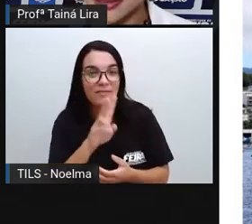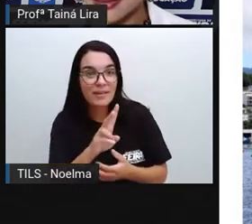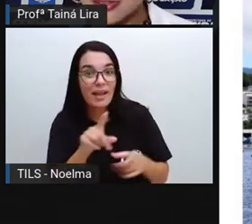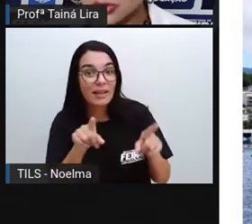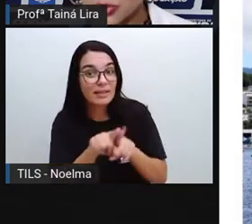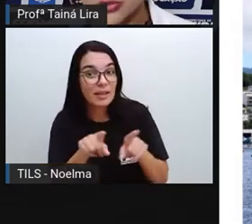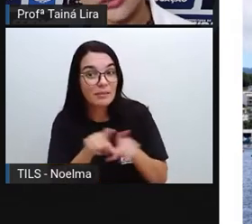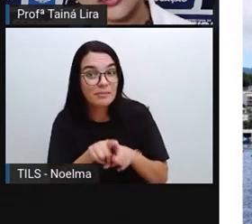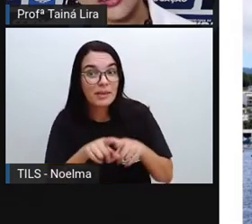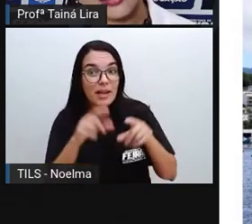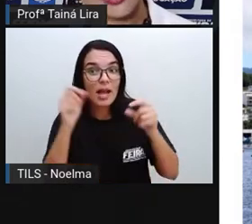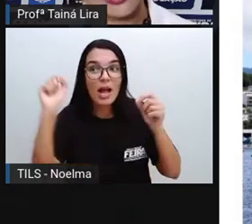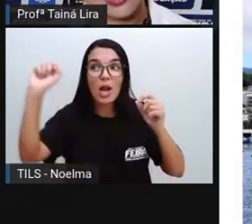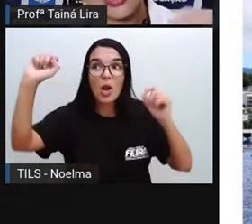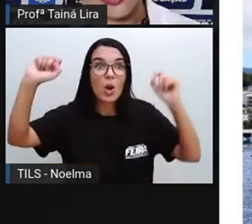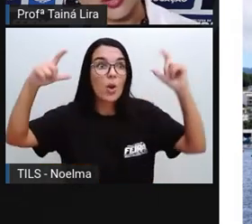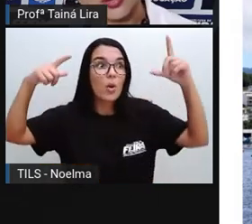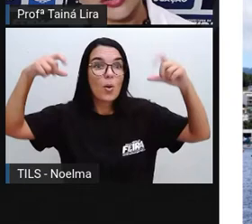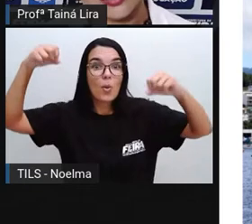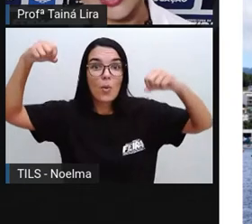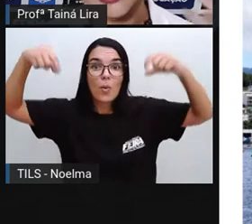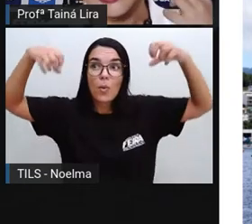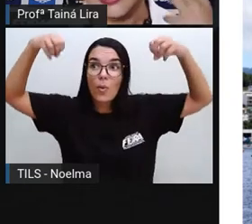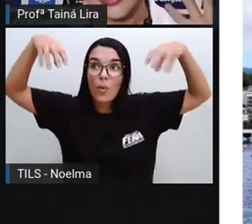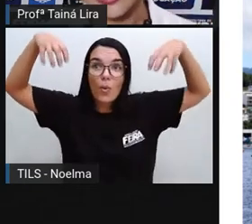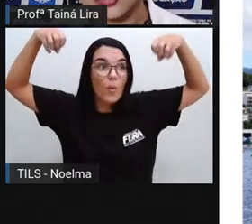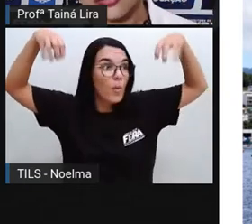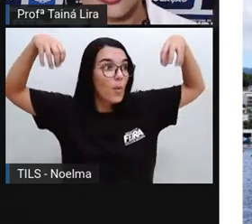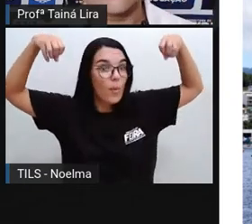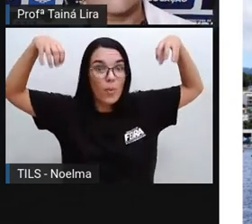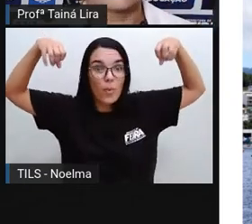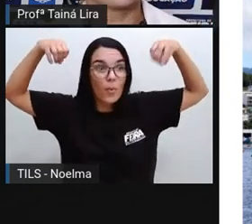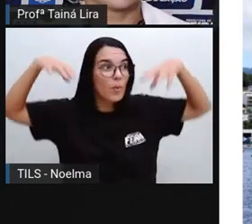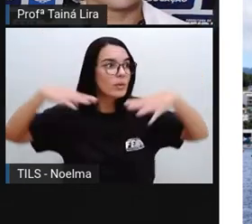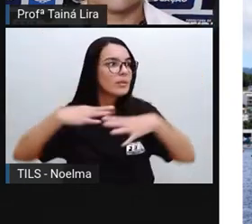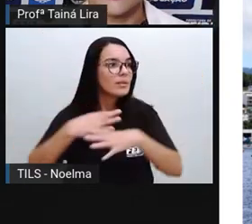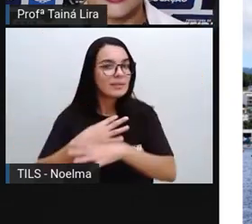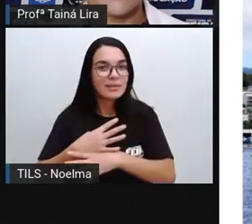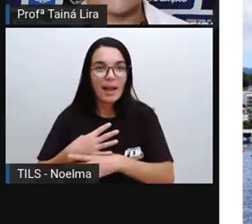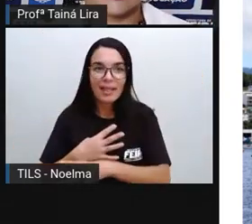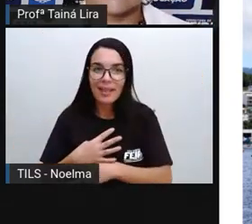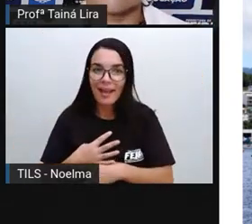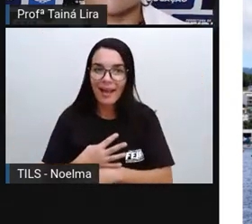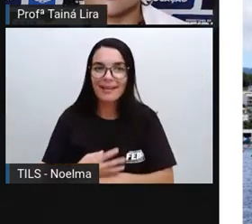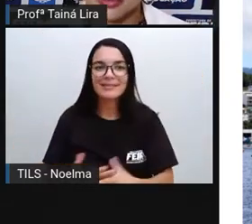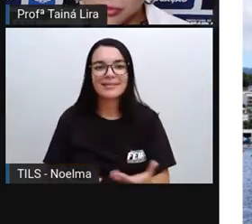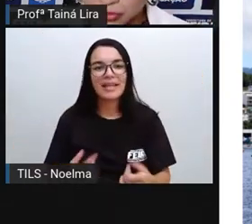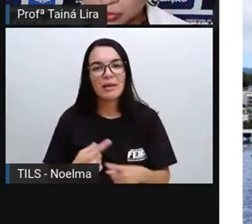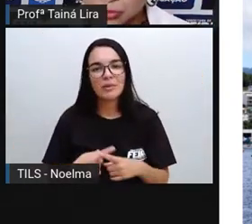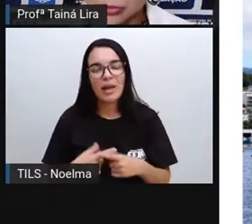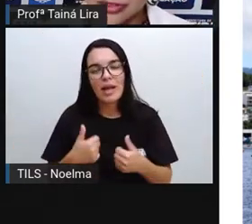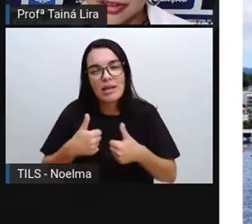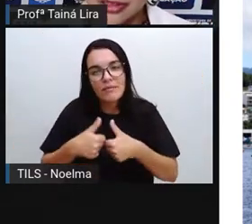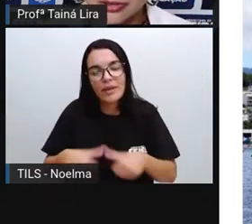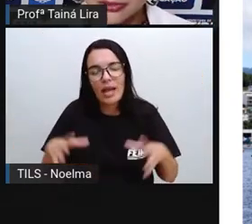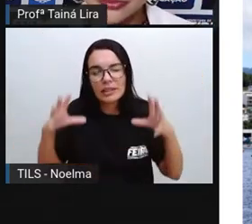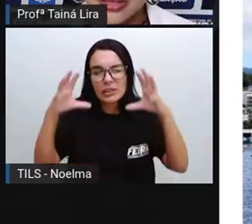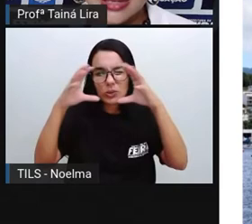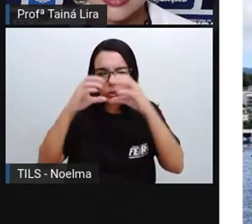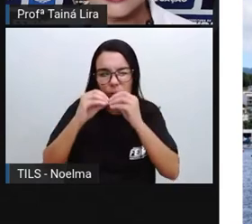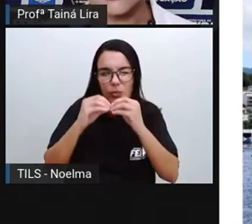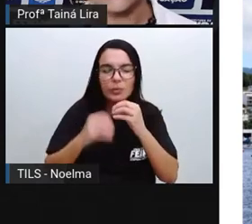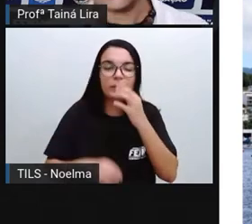também das luzes acesas aí, as luzes, né? Artificiais para iluminar, porque senão fica muito escuro, certo?